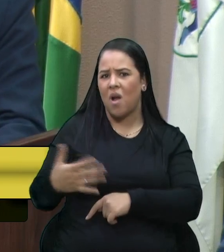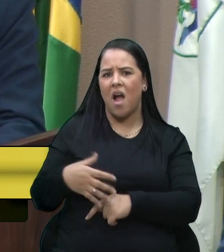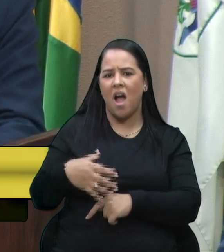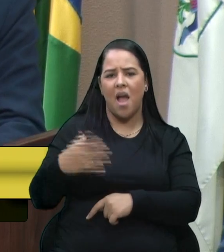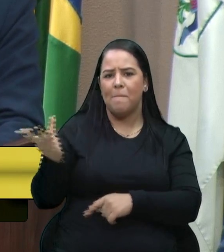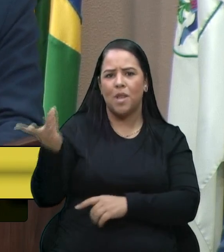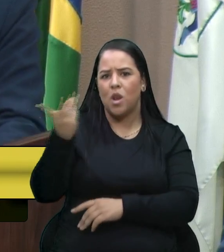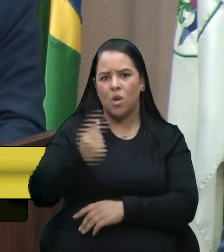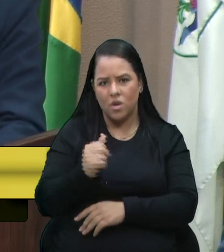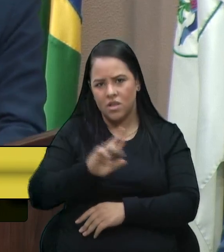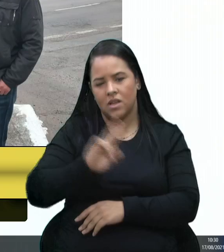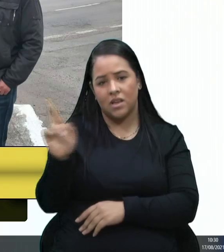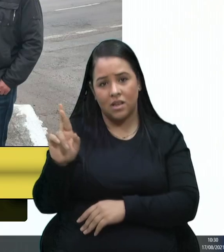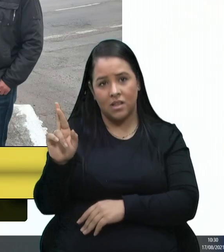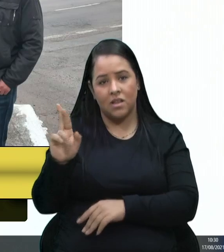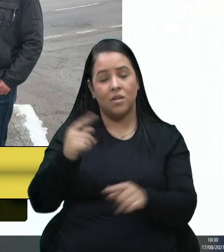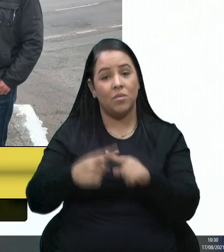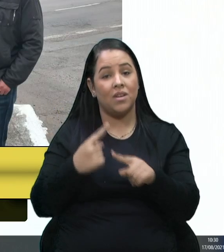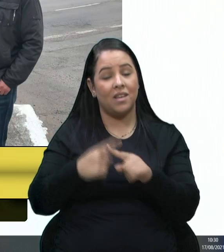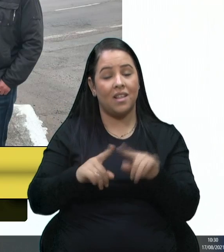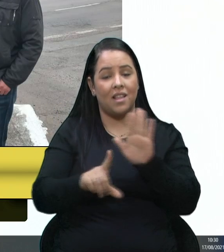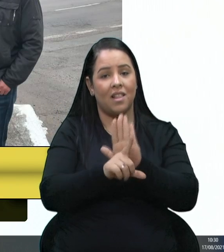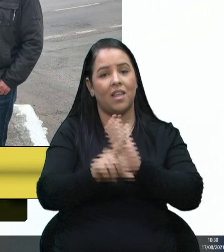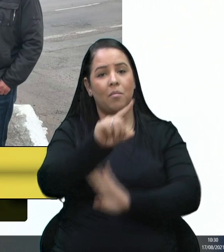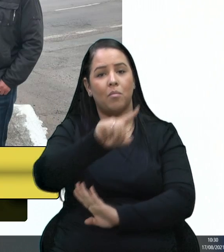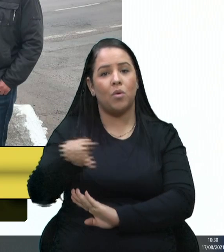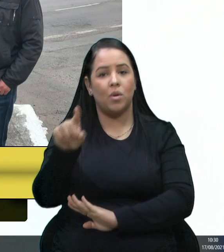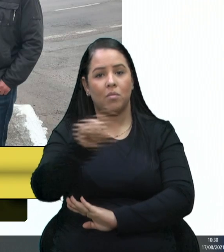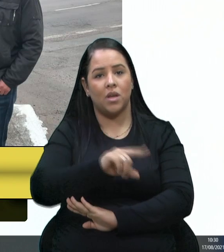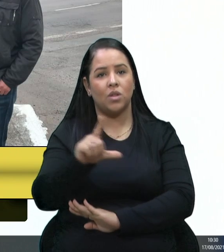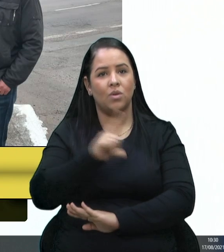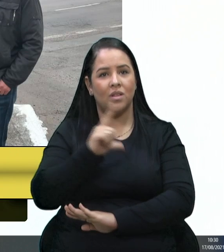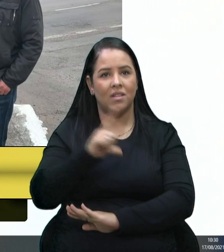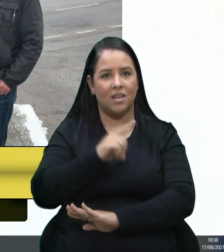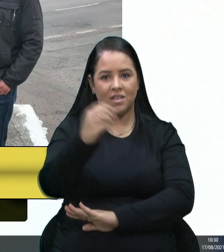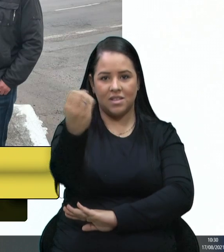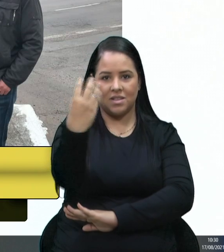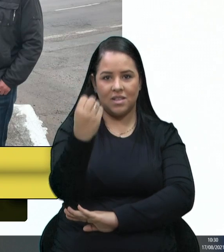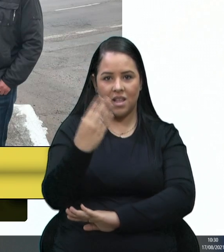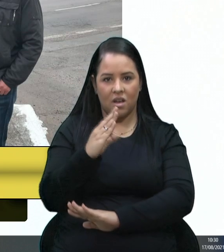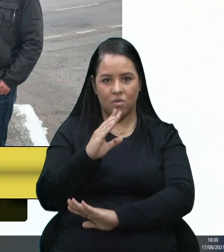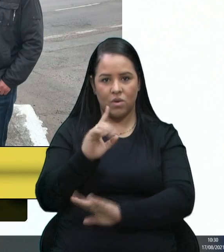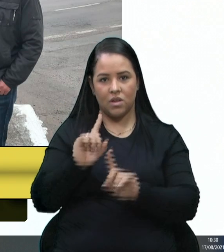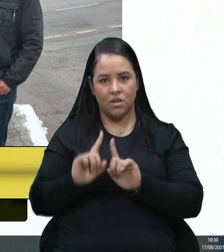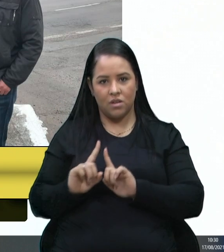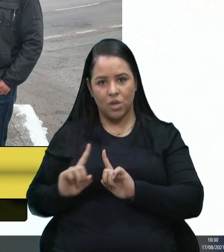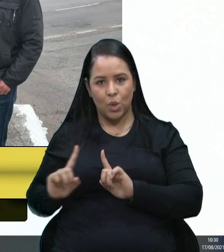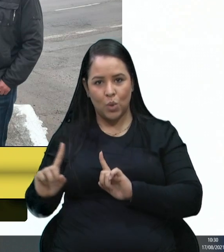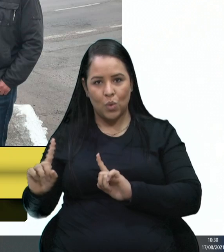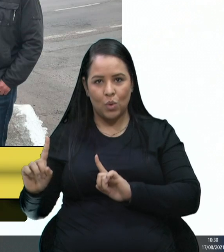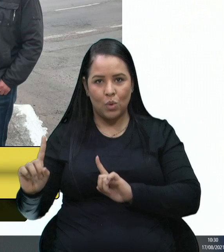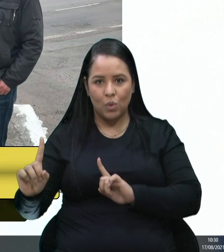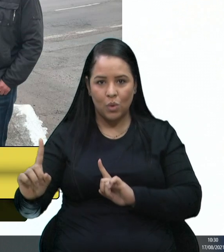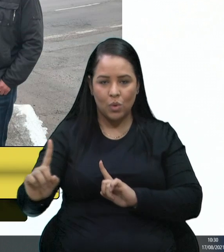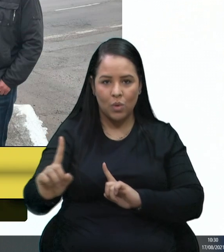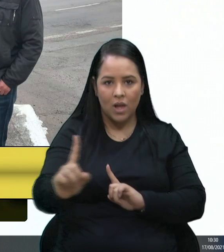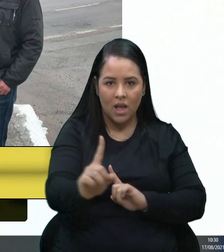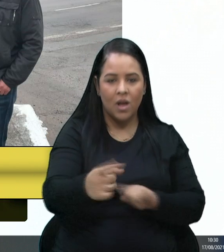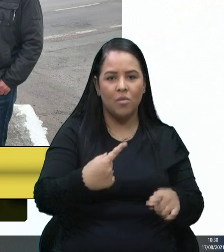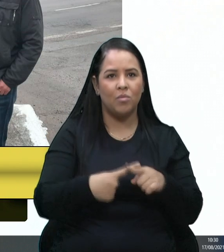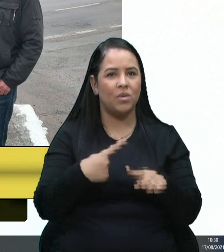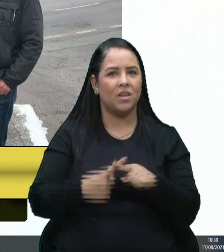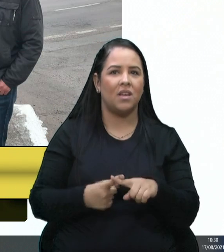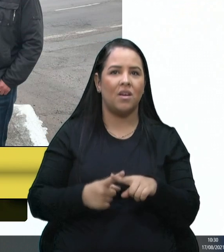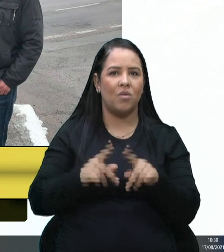E, conforme lei, é proibido colocar sinaleira em curva. Muitas vezes a população também tem dificuldade nesse